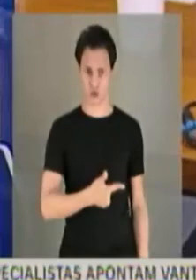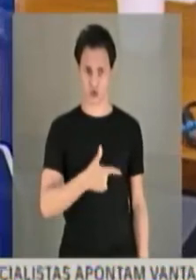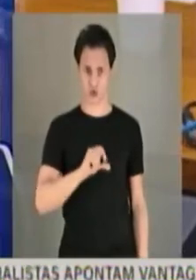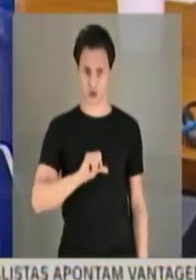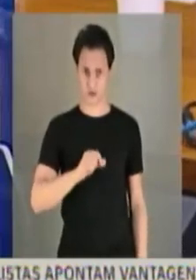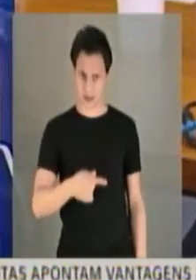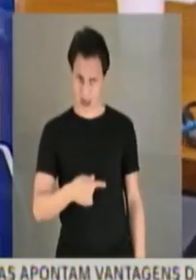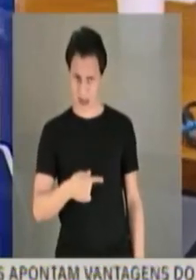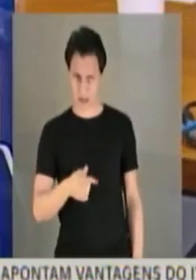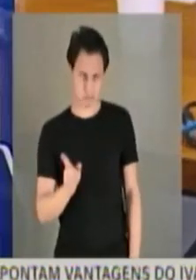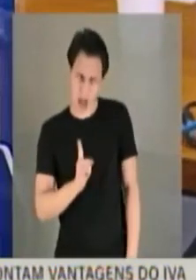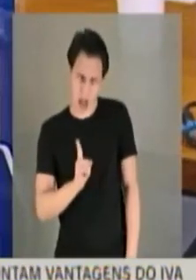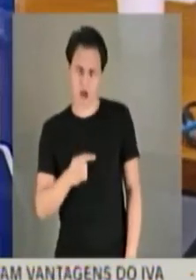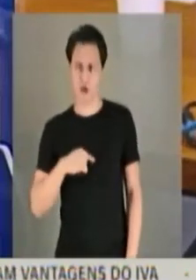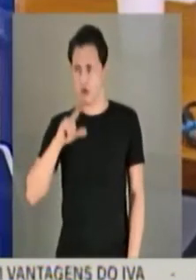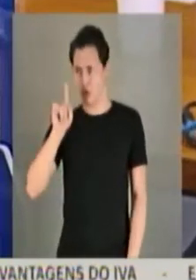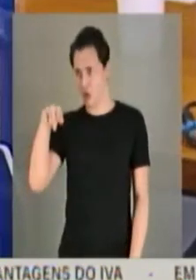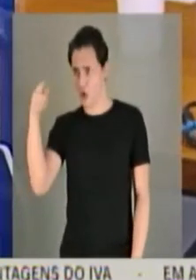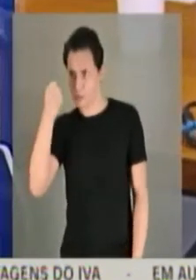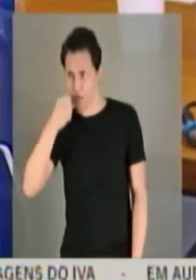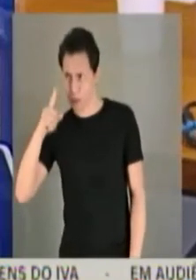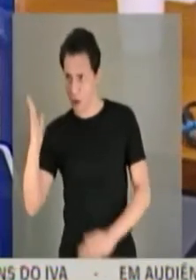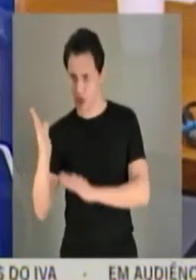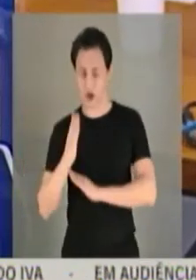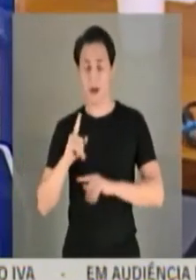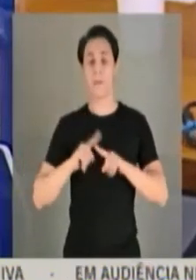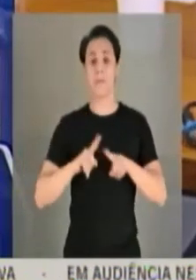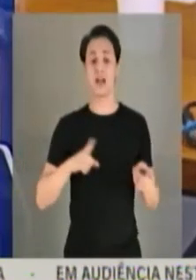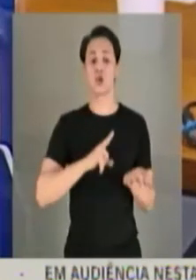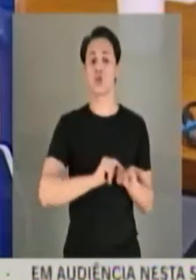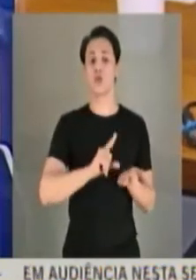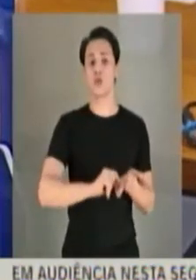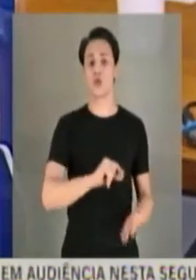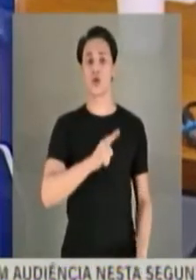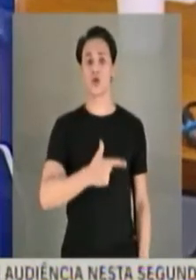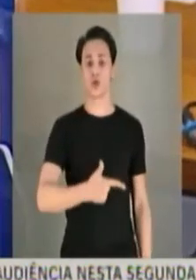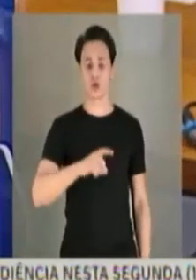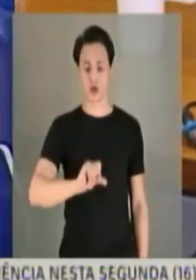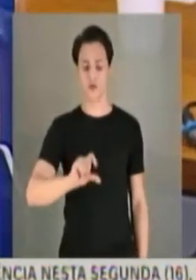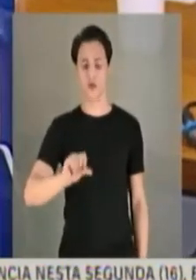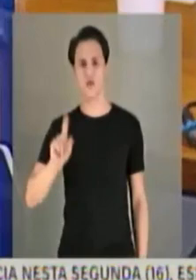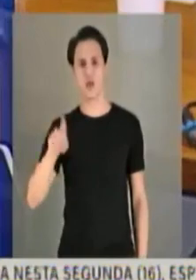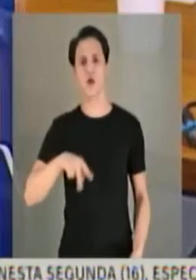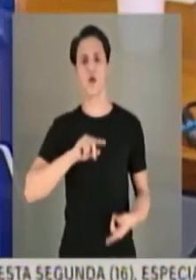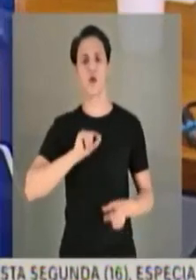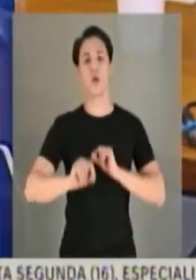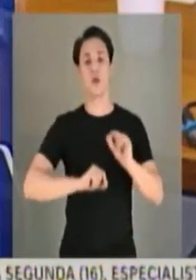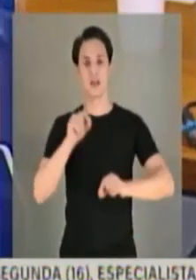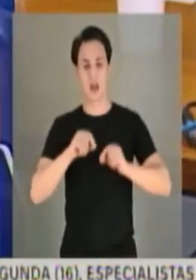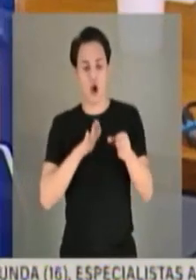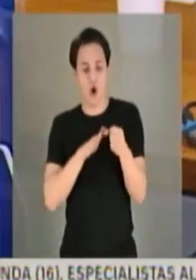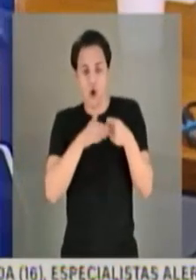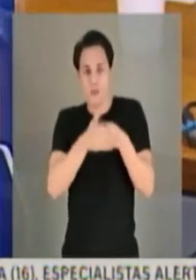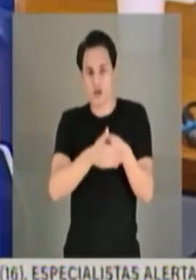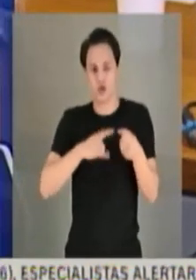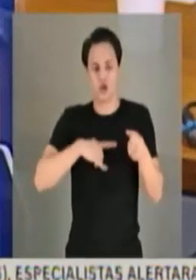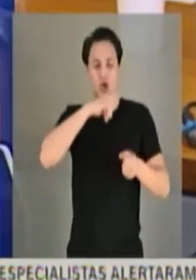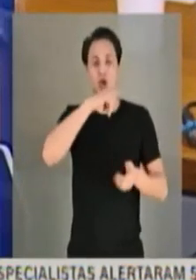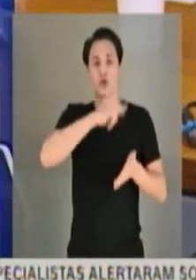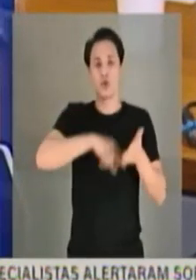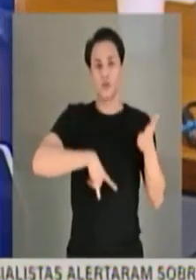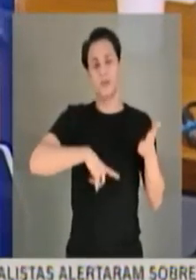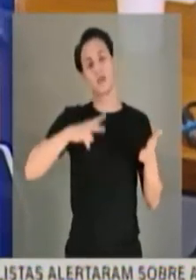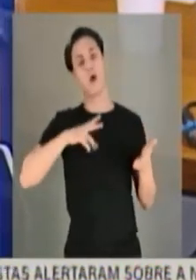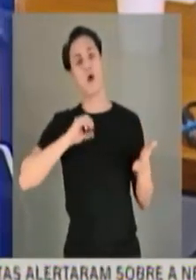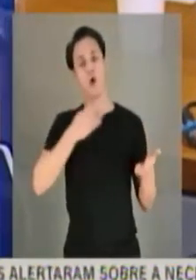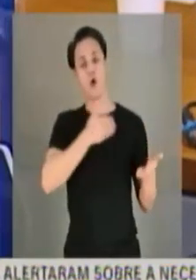depois pode me auxiliar, mas no 299, omitir em documento público ou particular declaração que dele deveria